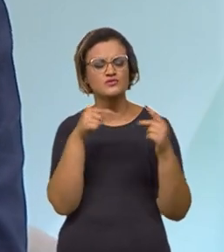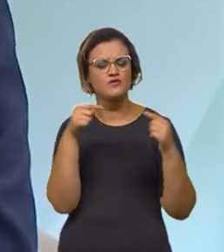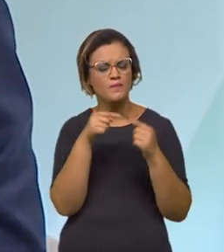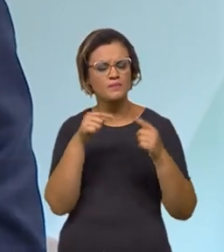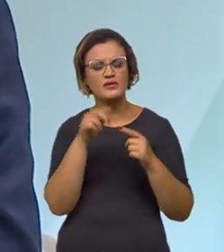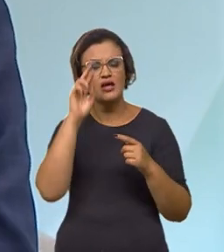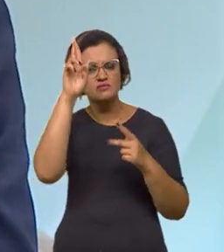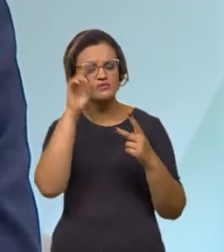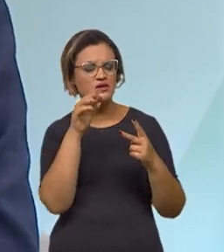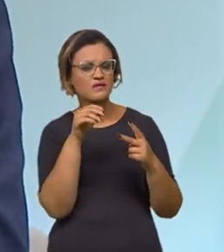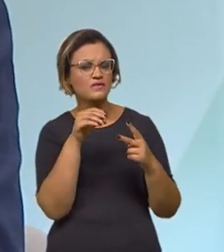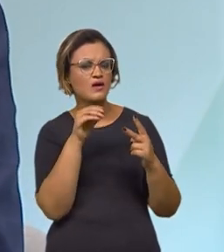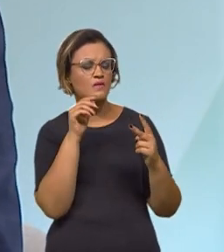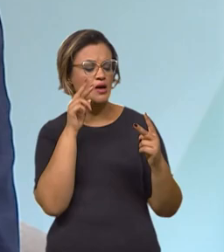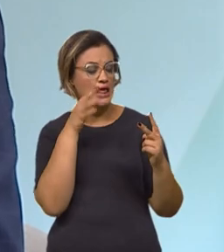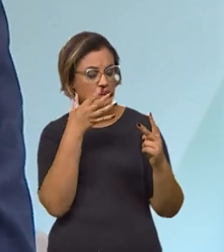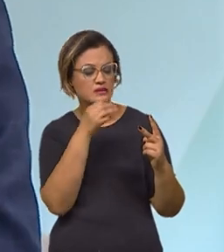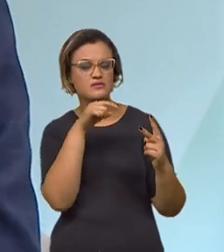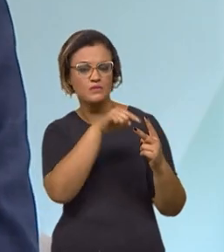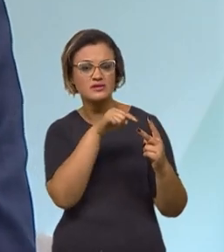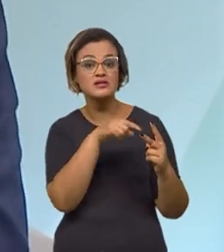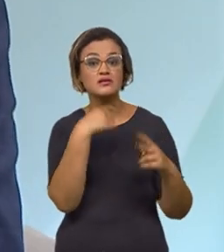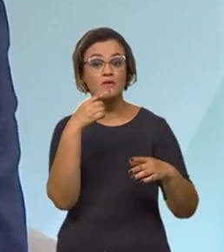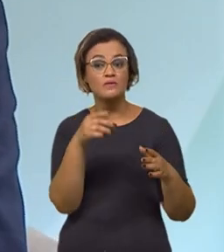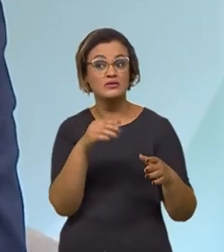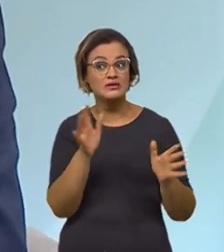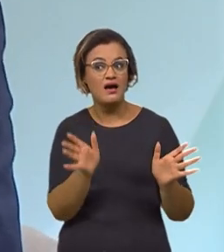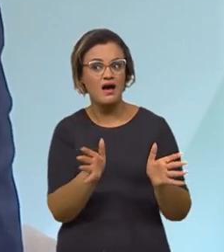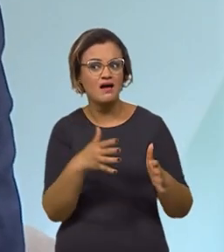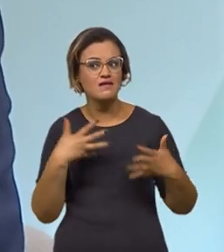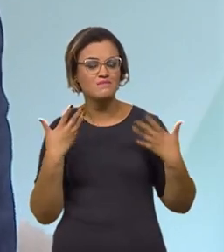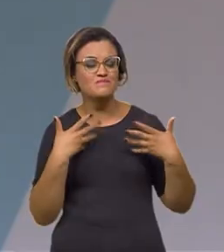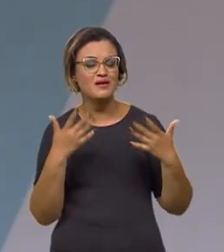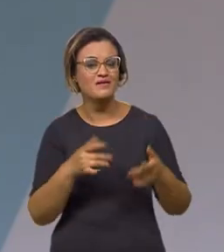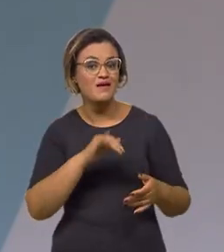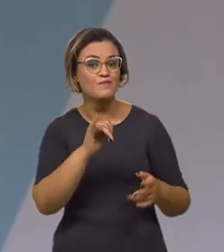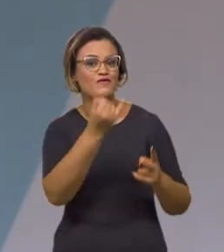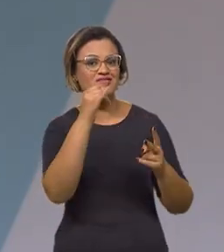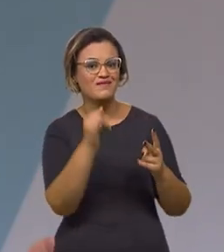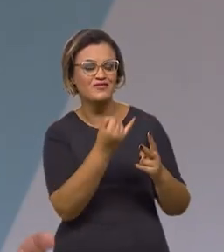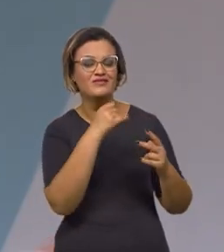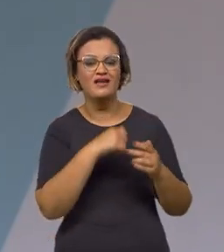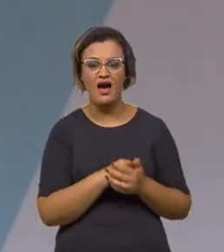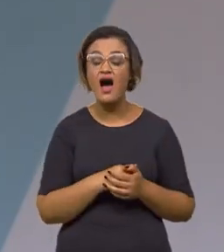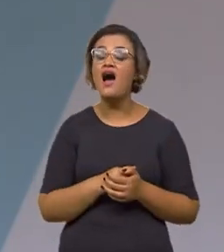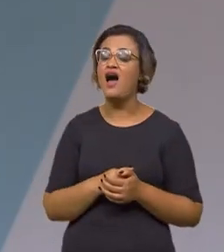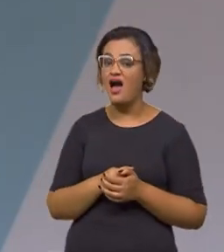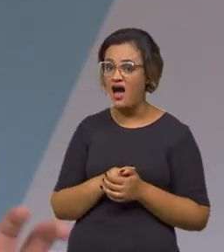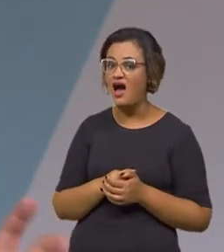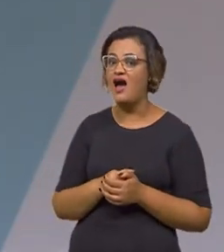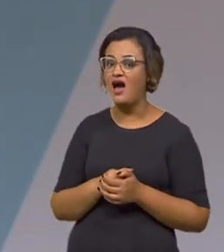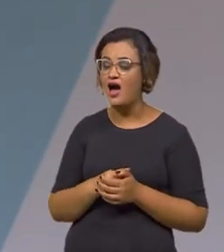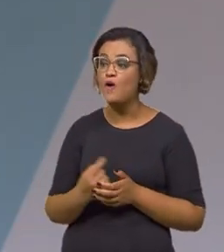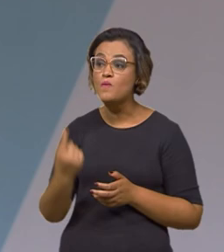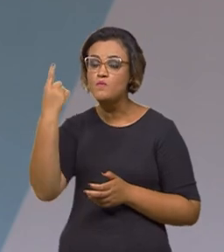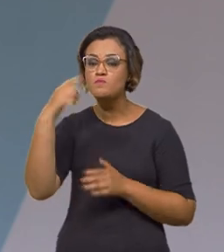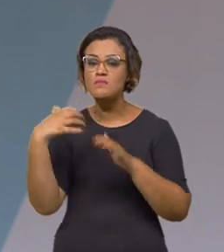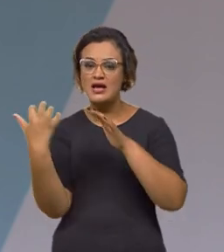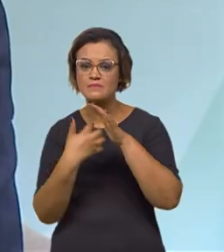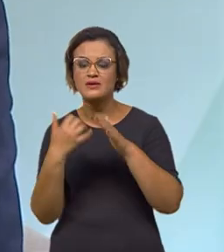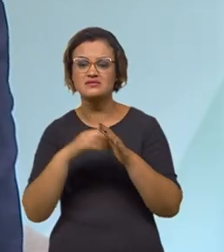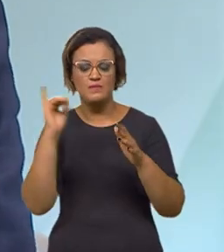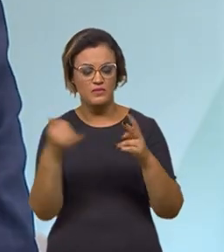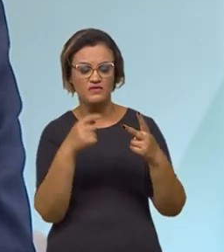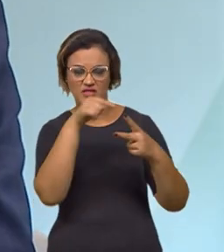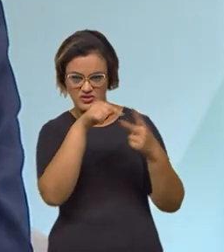aeroportos, ela vai estar estimulada a explorar ao máximo a vocação desses dois aeroportos. A ideia é essa, então, uma concessionária só explorando os